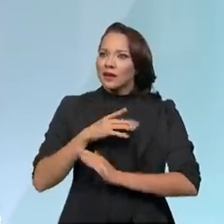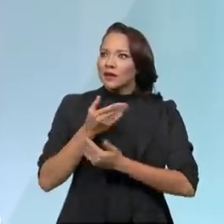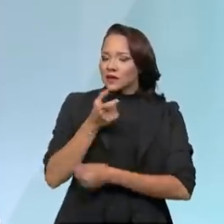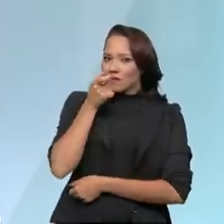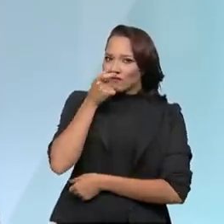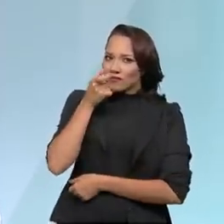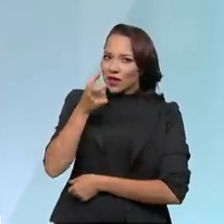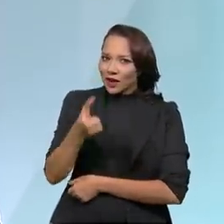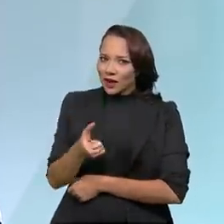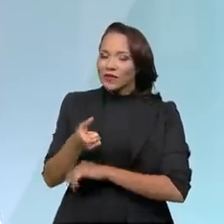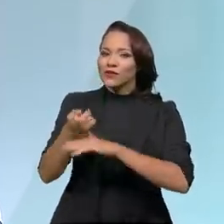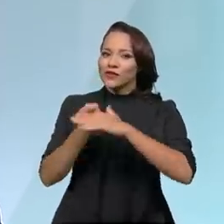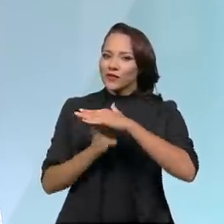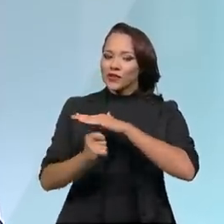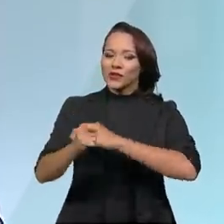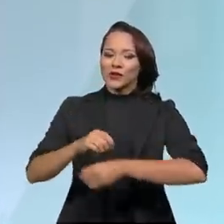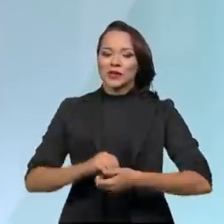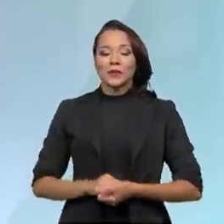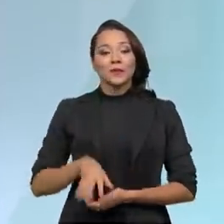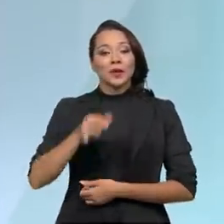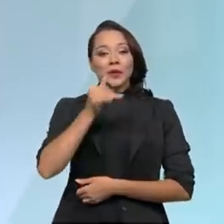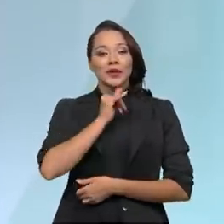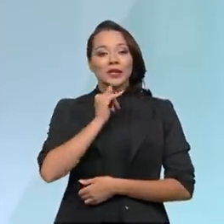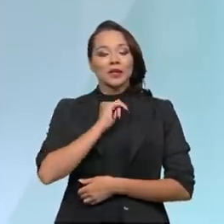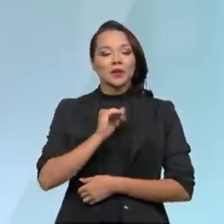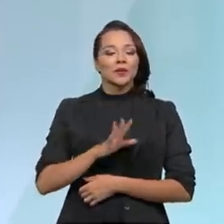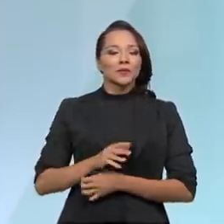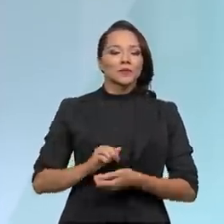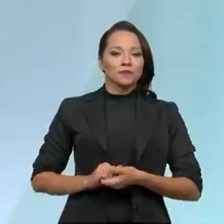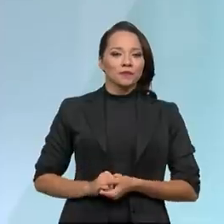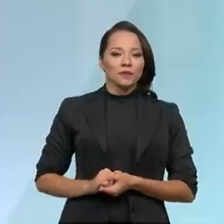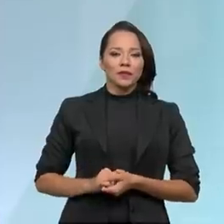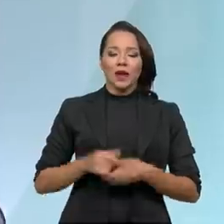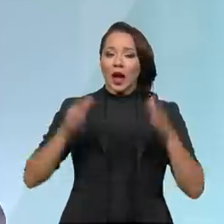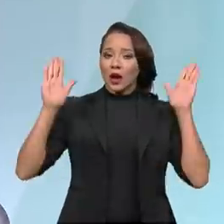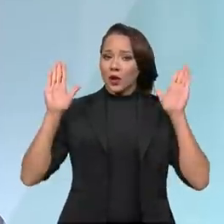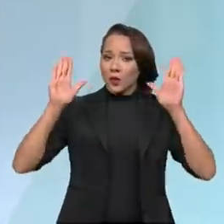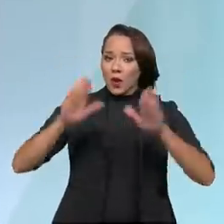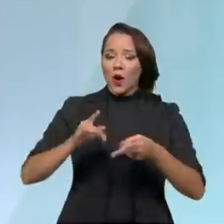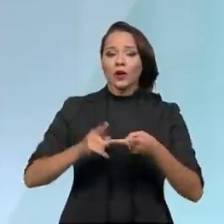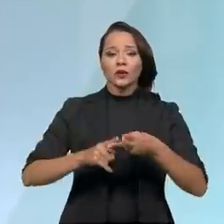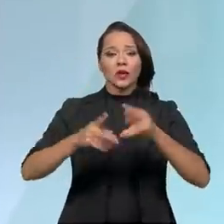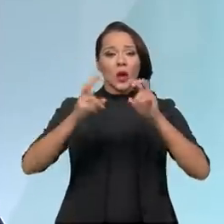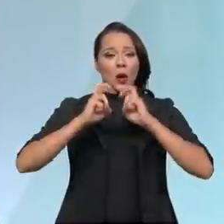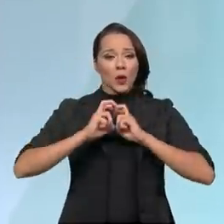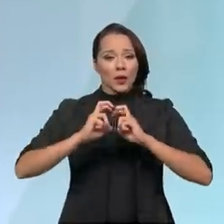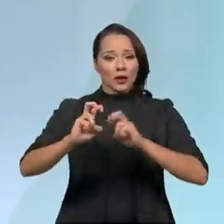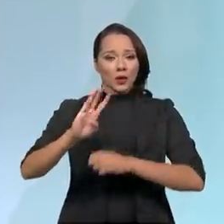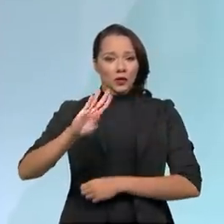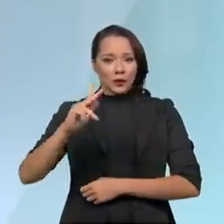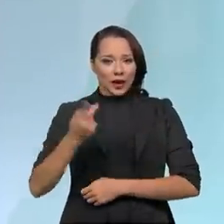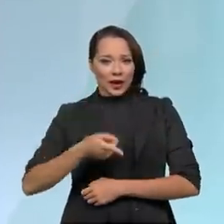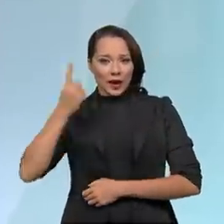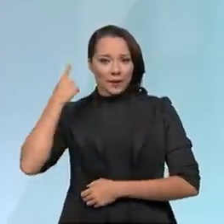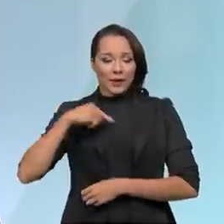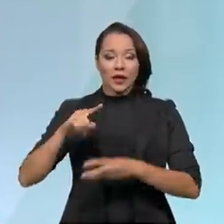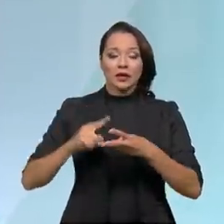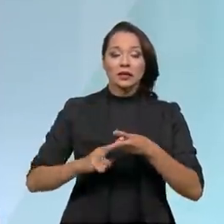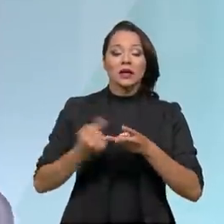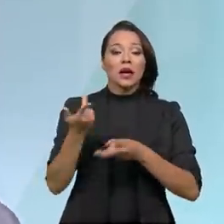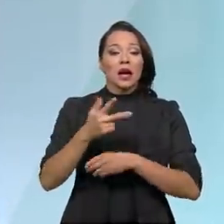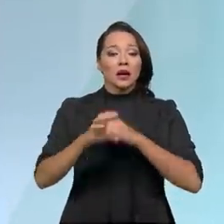muito interesse dos investidores, como a sétima rodada de aeroportos, o metrô de Belo Horizonte, as privatizações